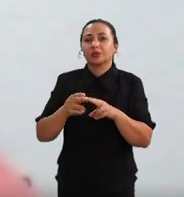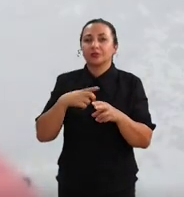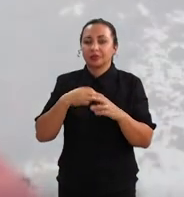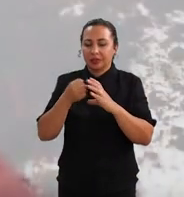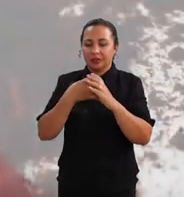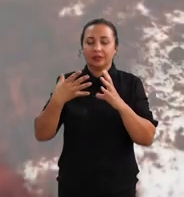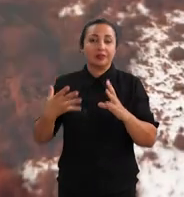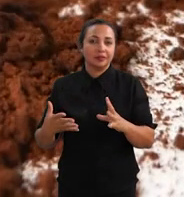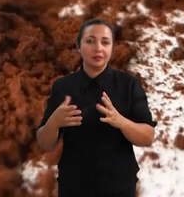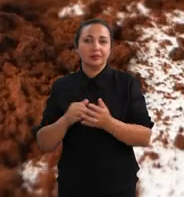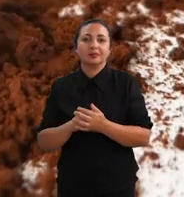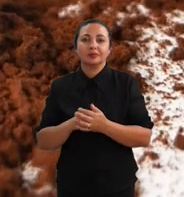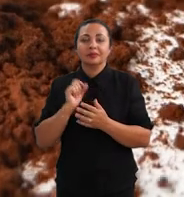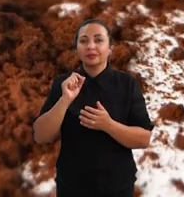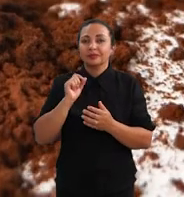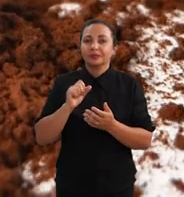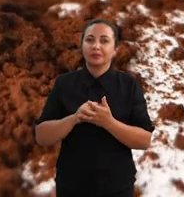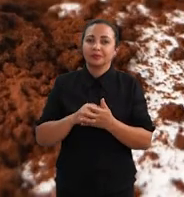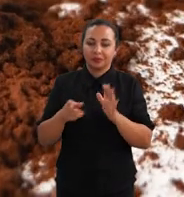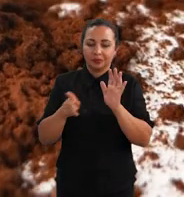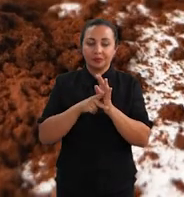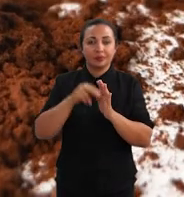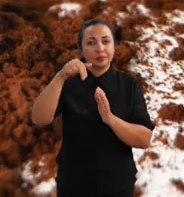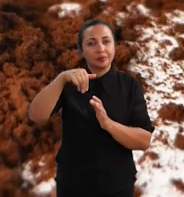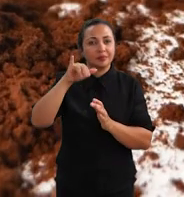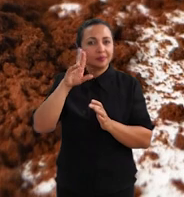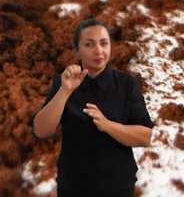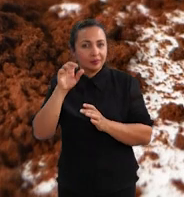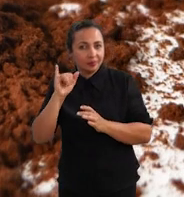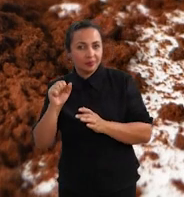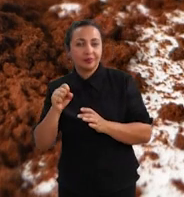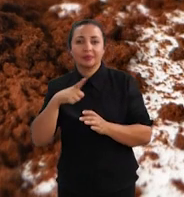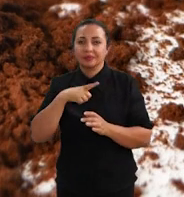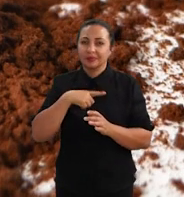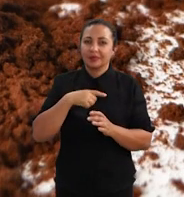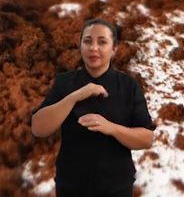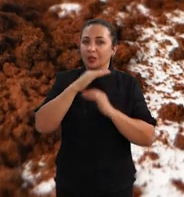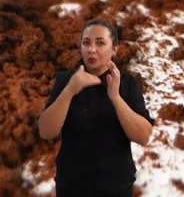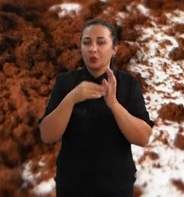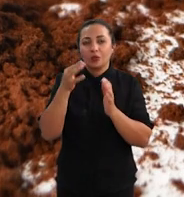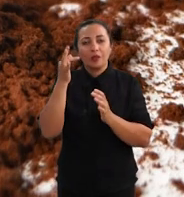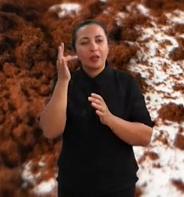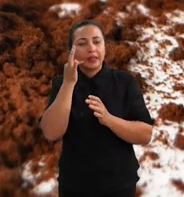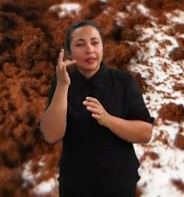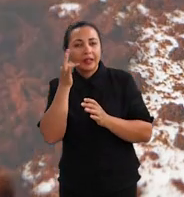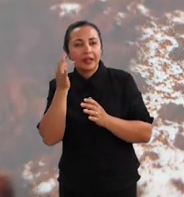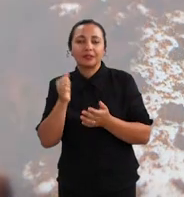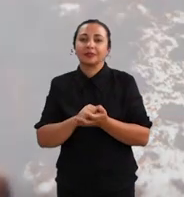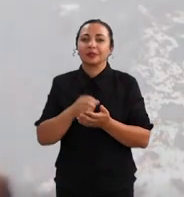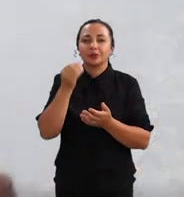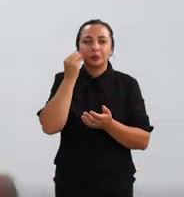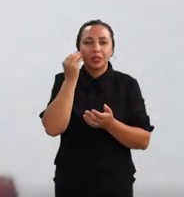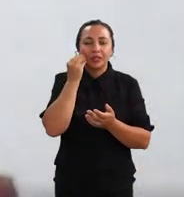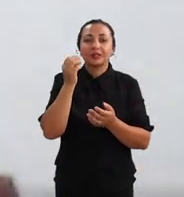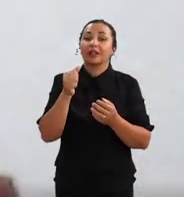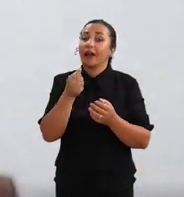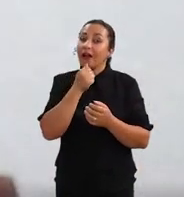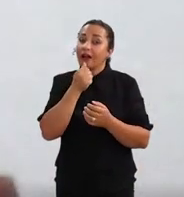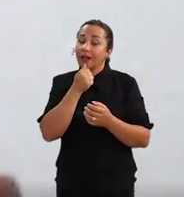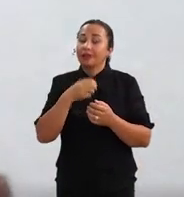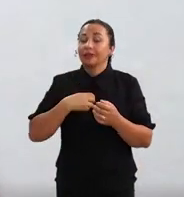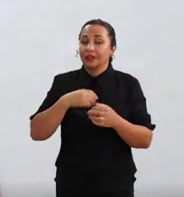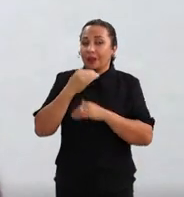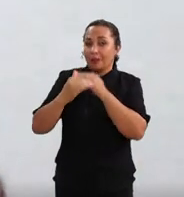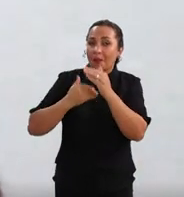acaba tendo aquelas características que o próprio nibs do cacau ali vai ter. Mas tudo isso vai ser testado, estamos ainda em